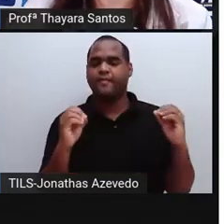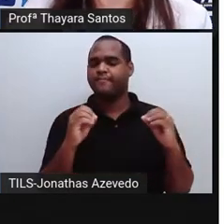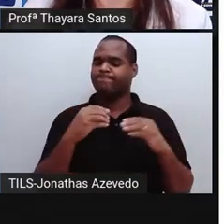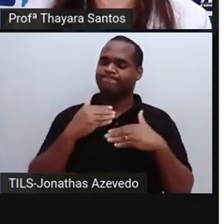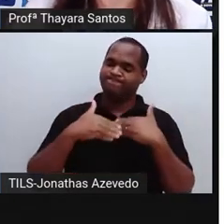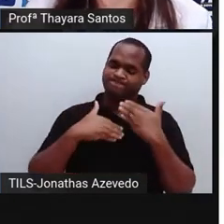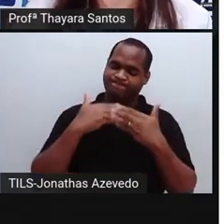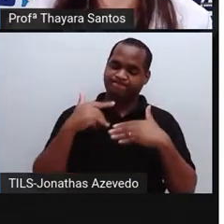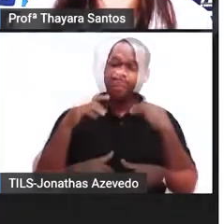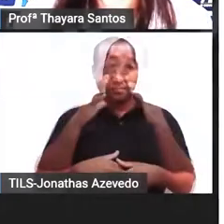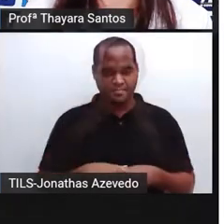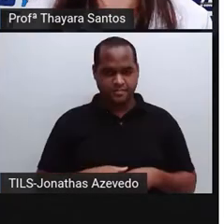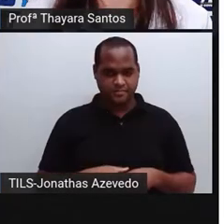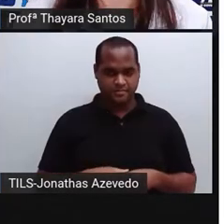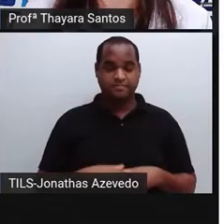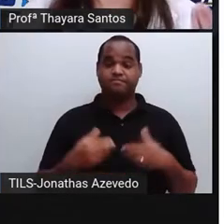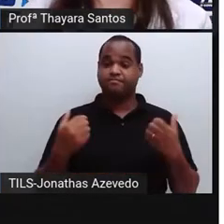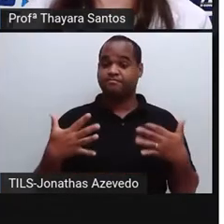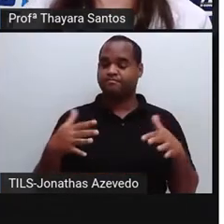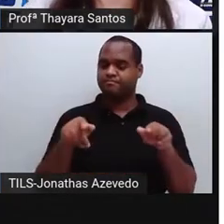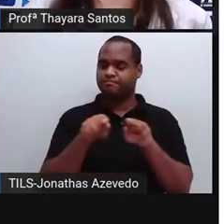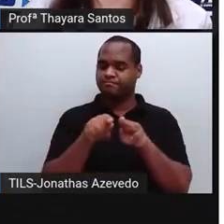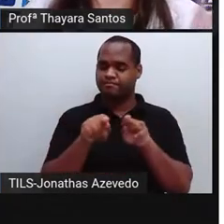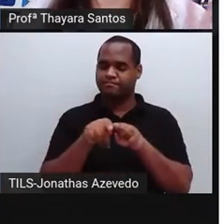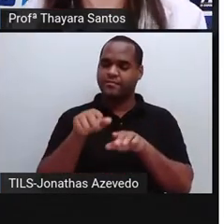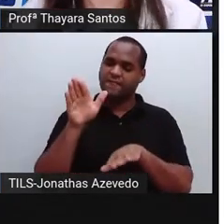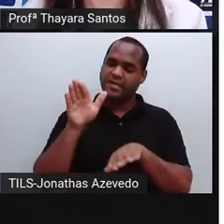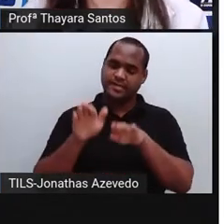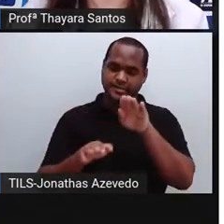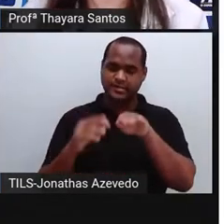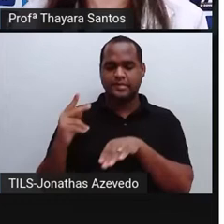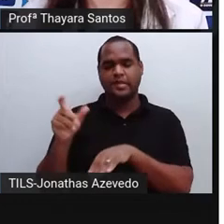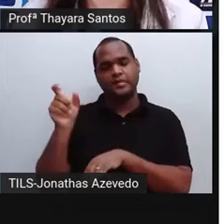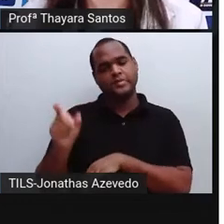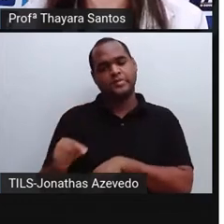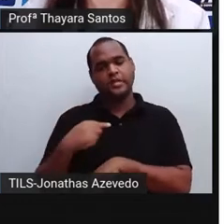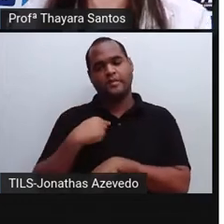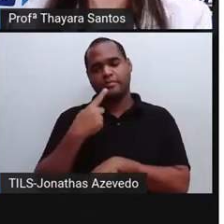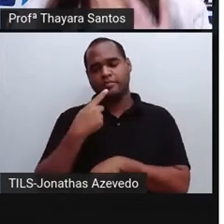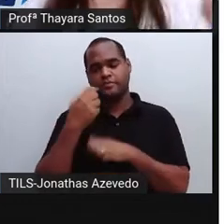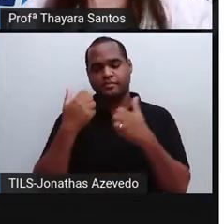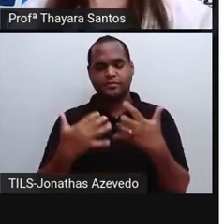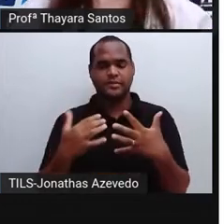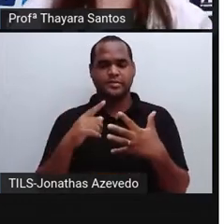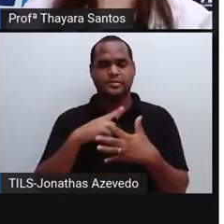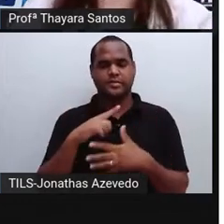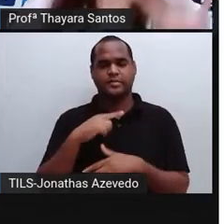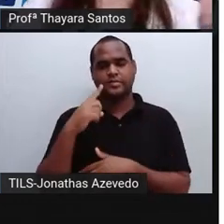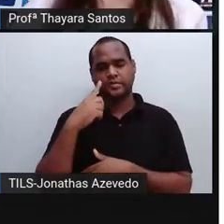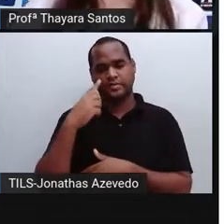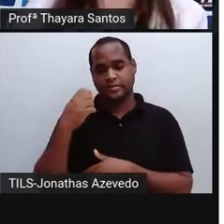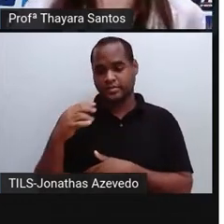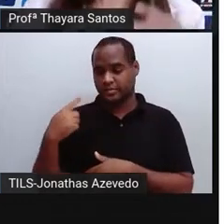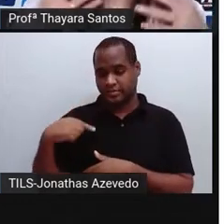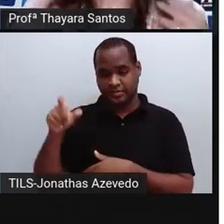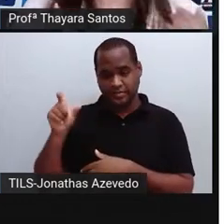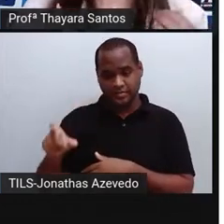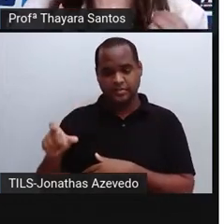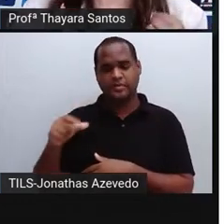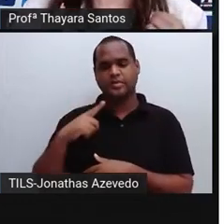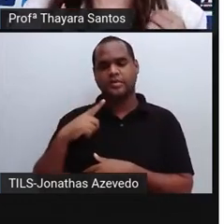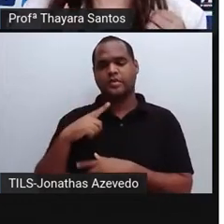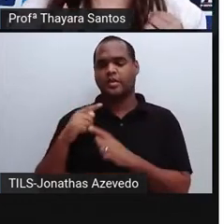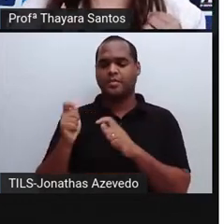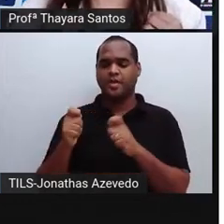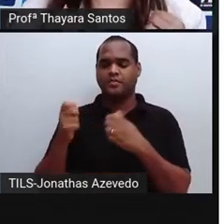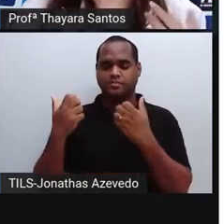quantidade de água que ela tem no organismo. Também varia de acordo com o organismo que a gente está falando. Aqueles percentuais que eu dei, genéricos, são para